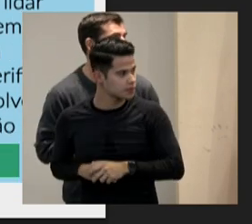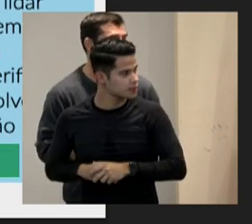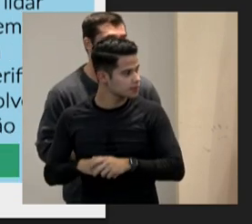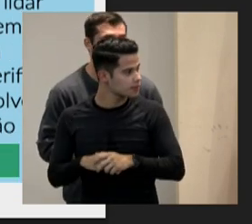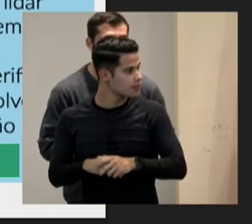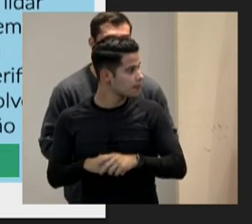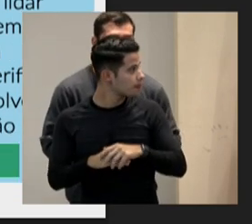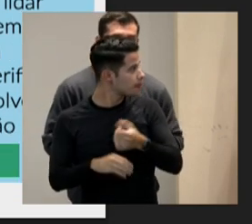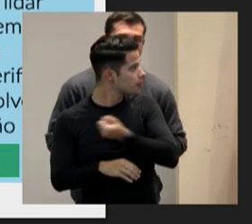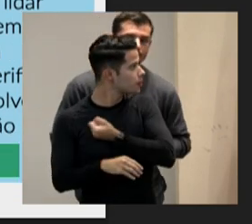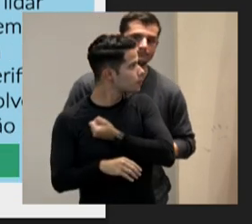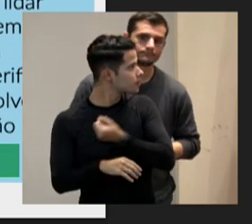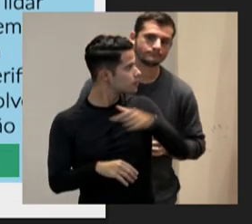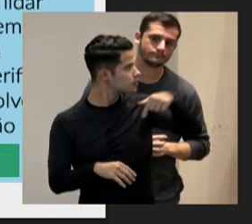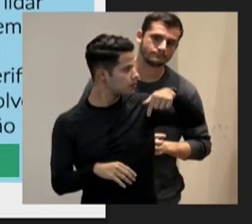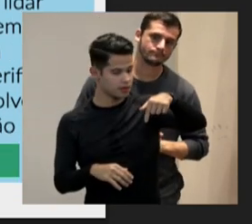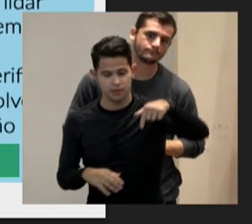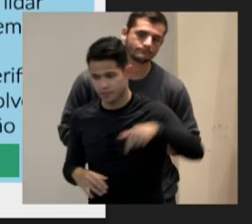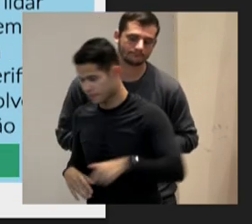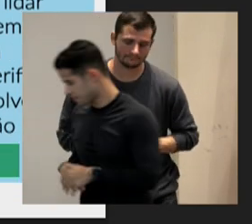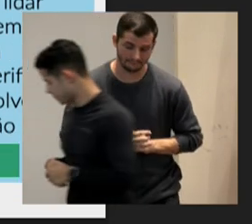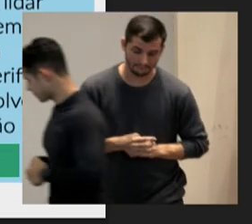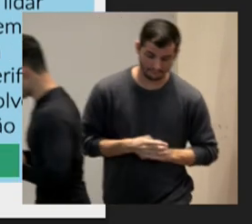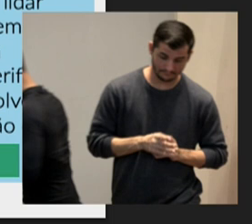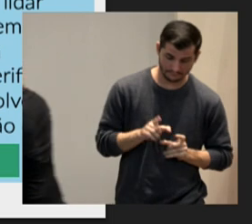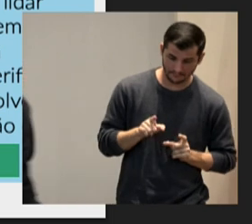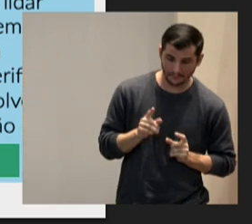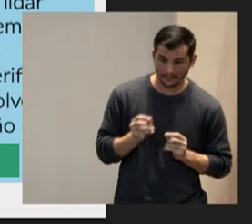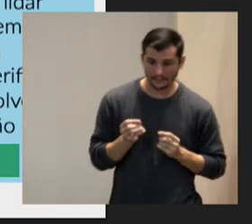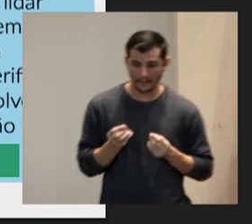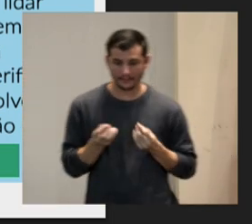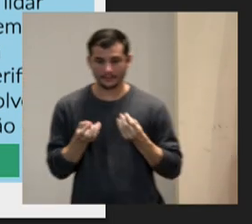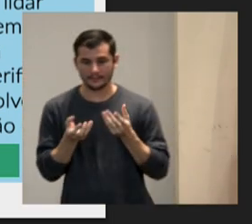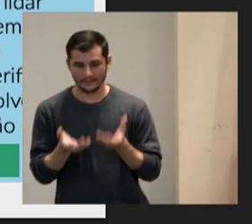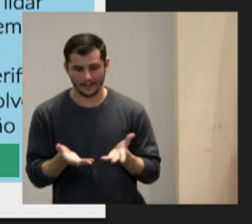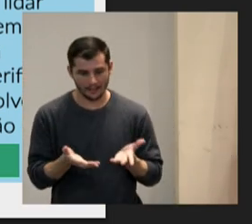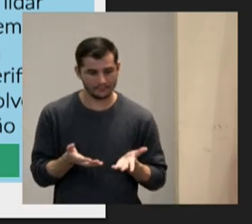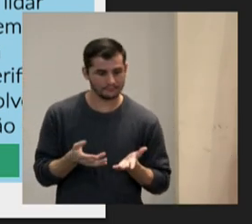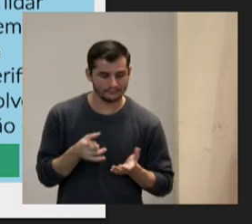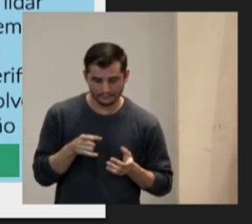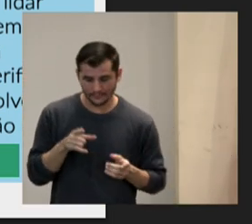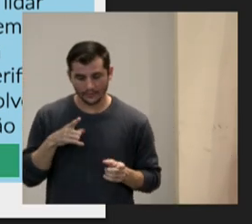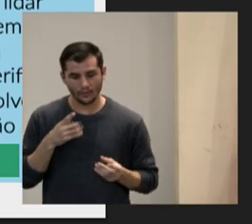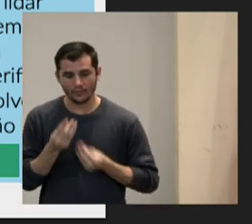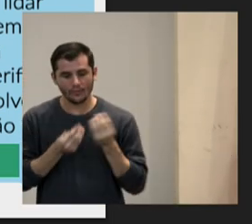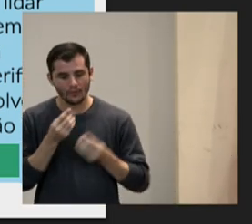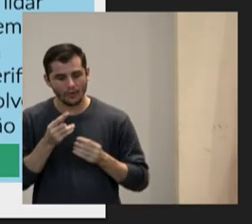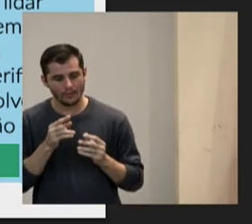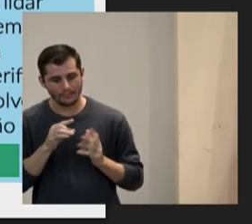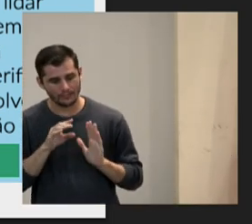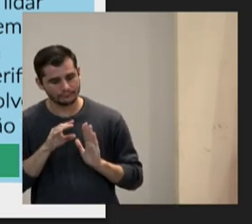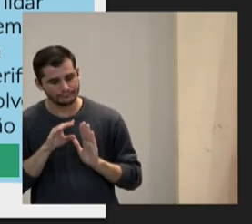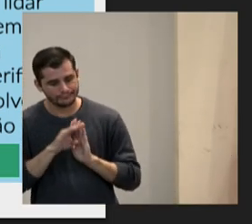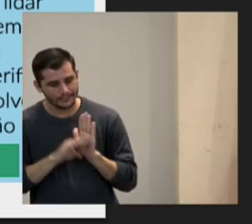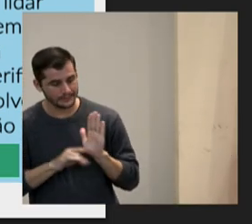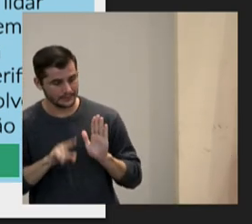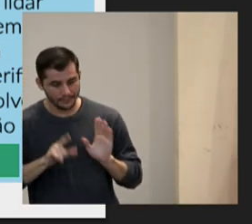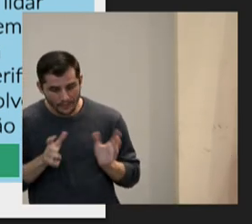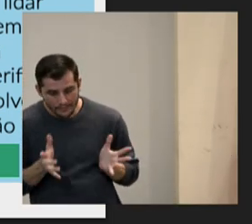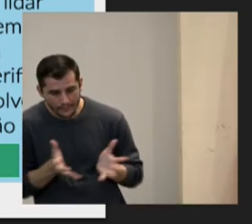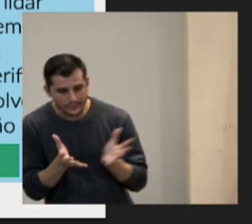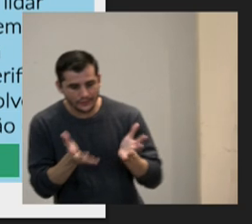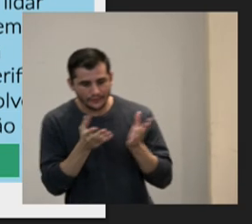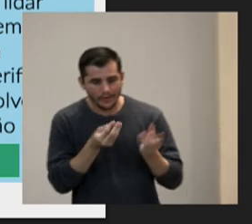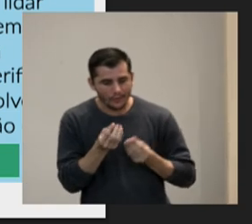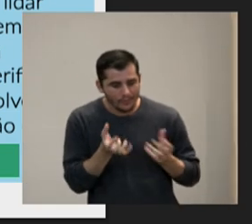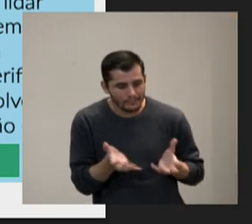diretriz 7 proporcionar já referido ao princípio de motivação o engajamento para